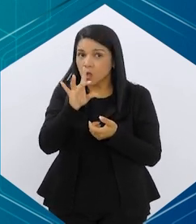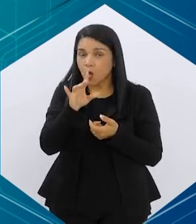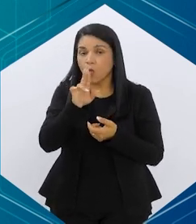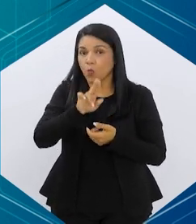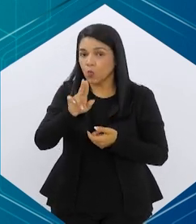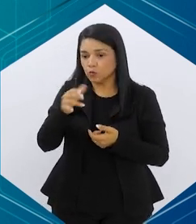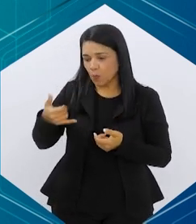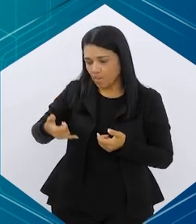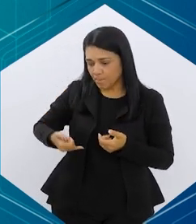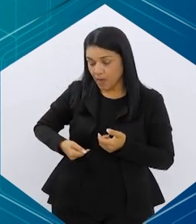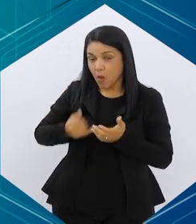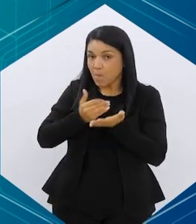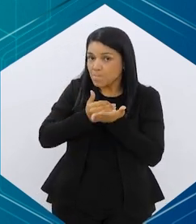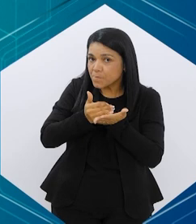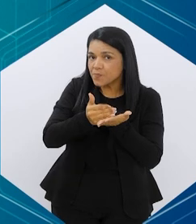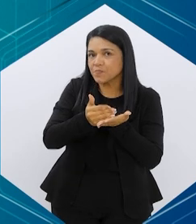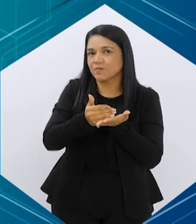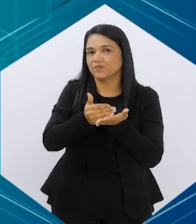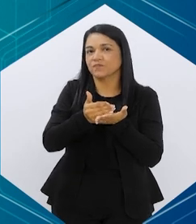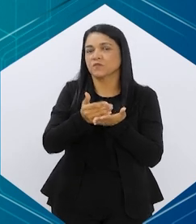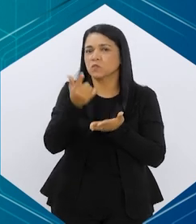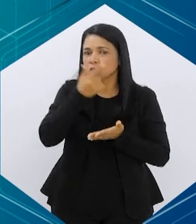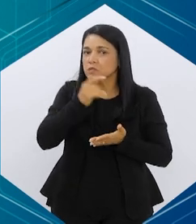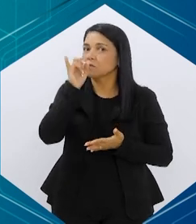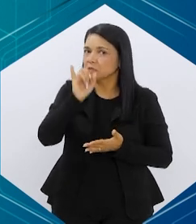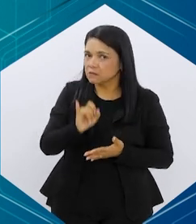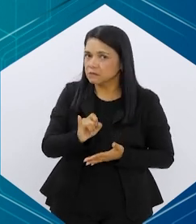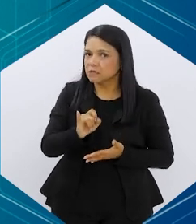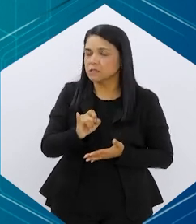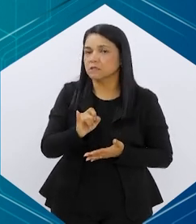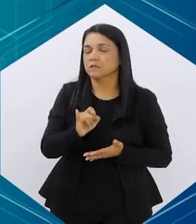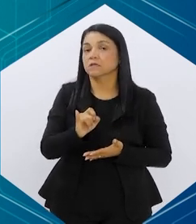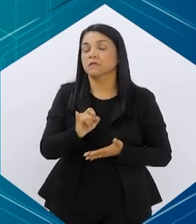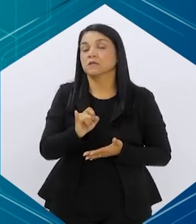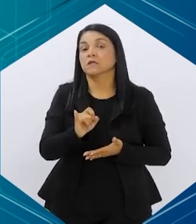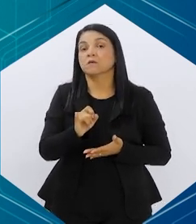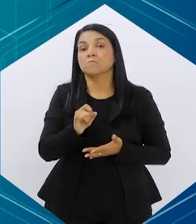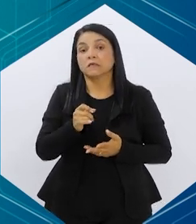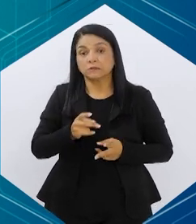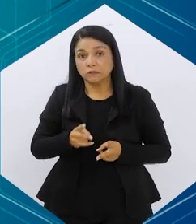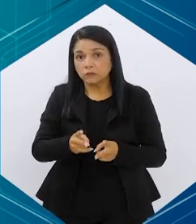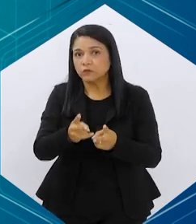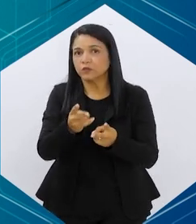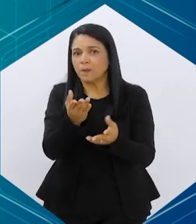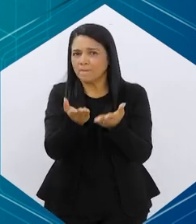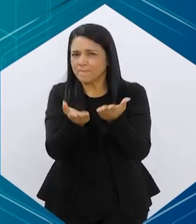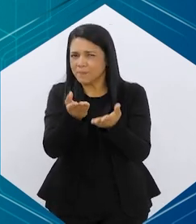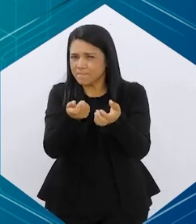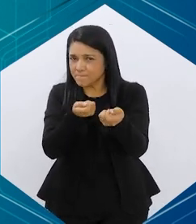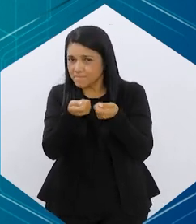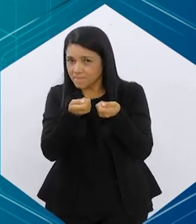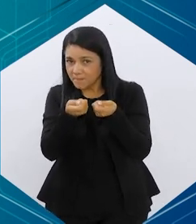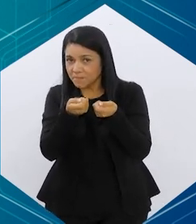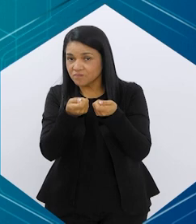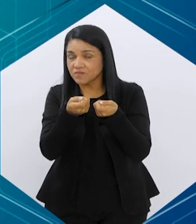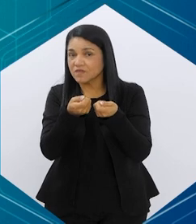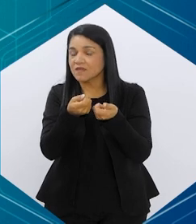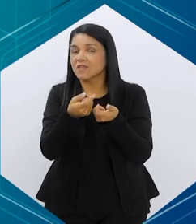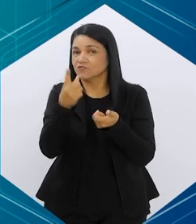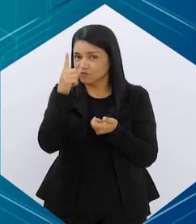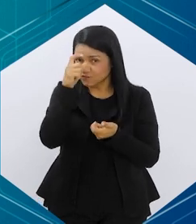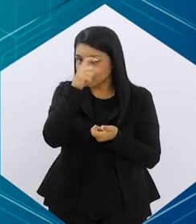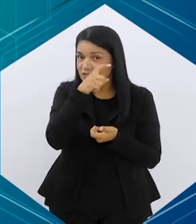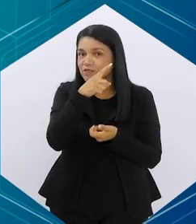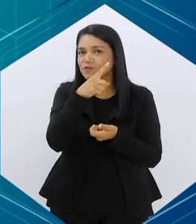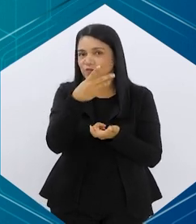o primeiro passo, né? Perder peso você vai conseguir. Nem a maioria, mas manter peso é mais difícil do que perder